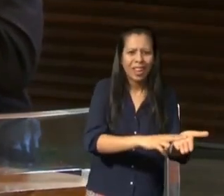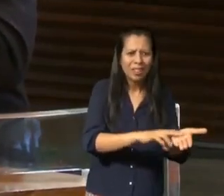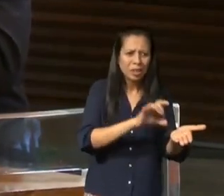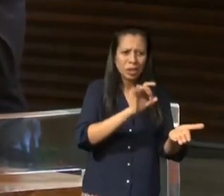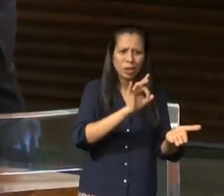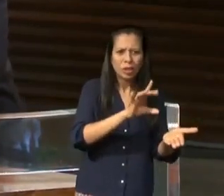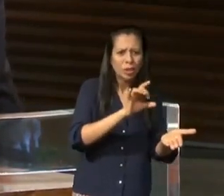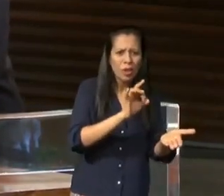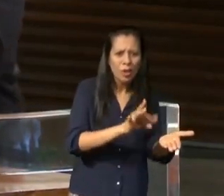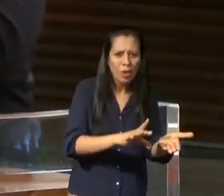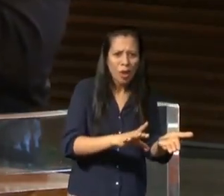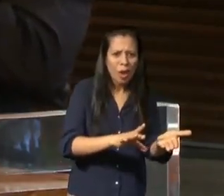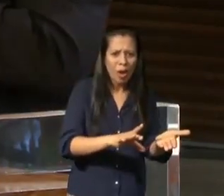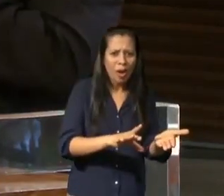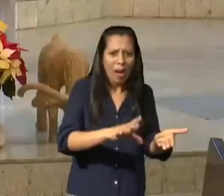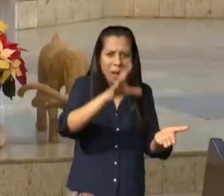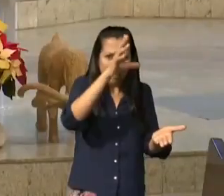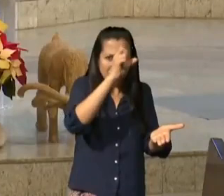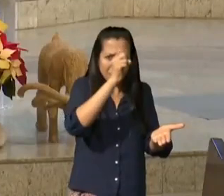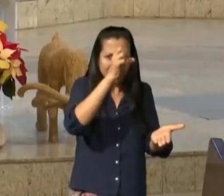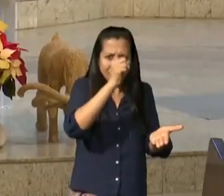o plano de Deus para a nossa vida